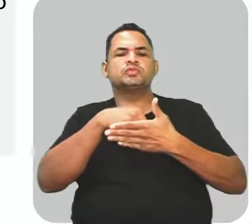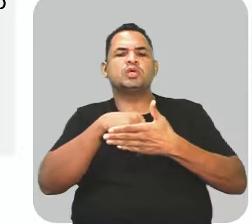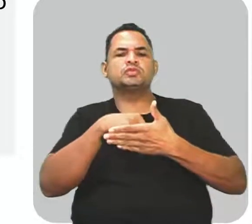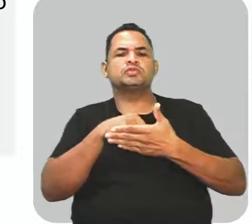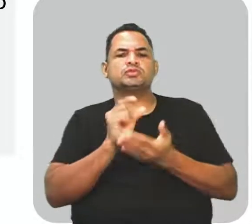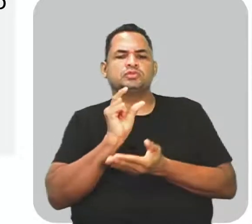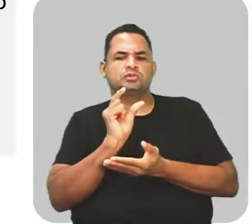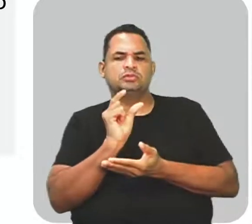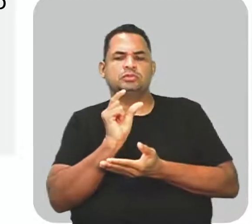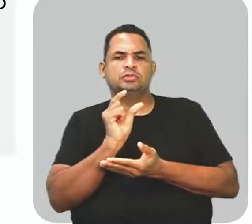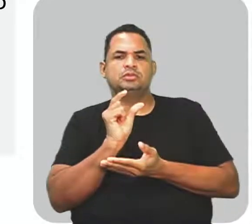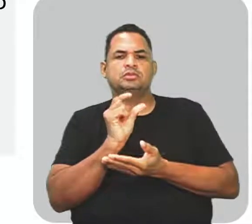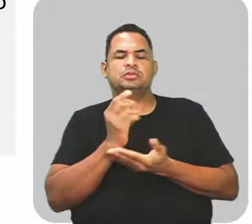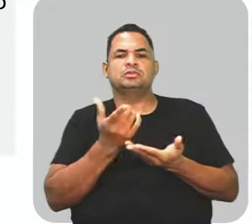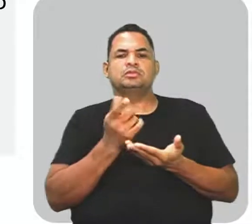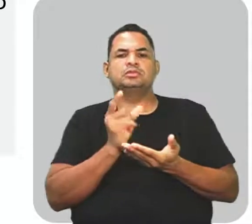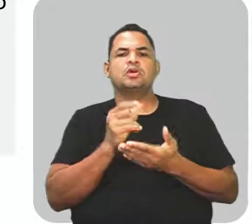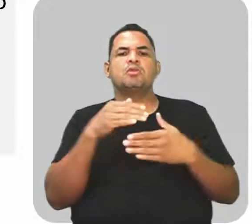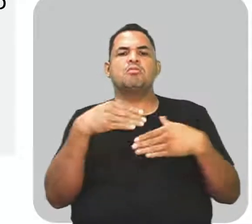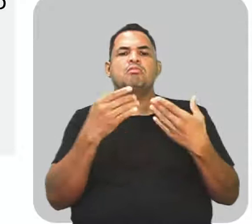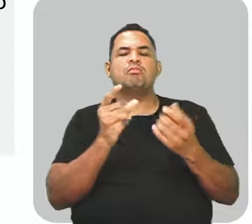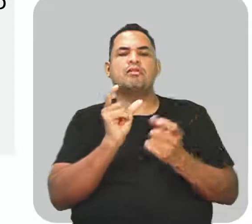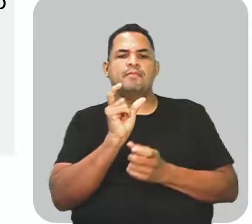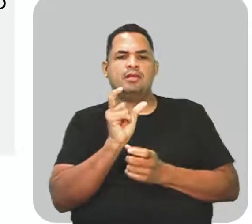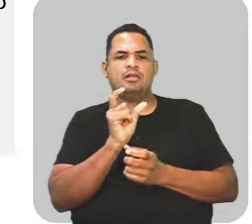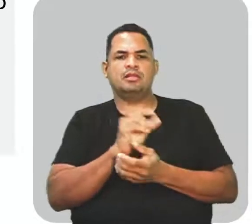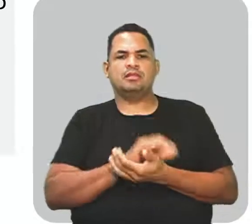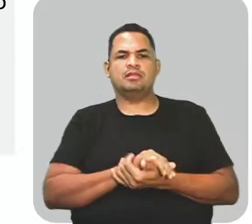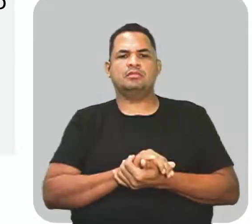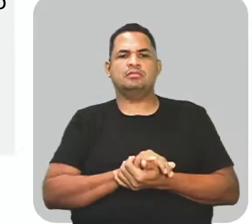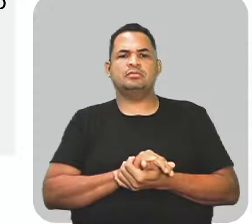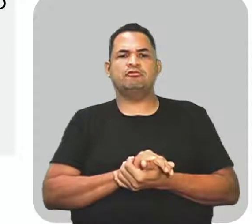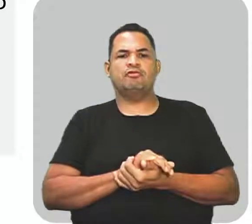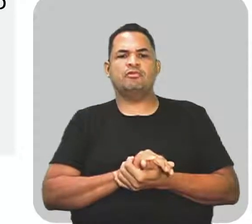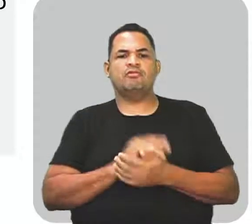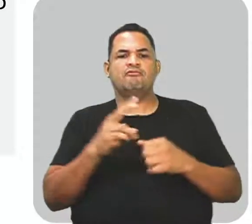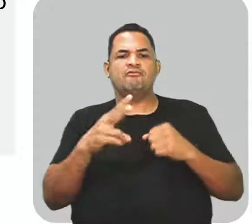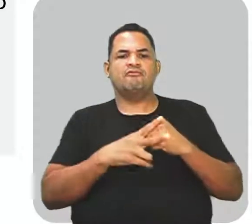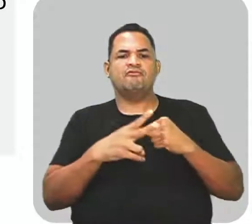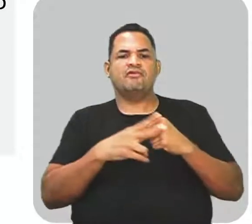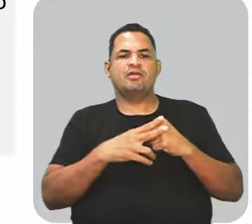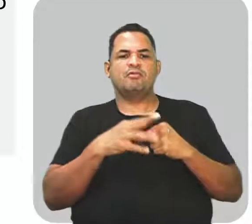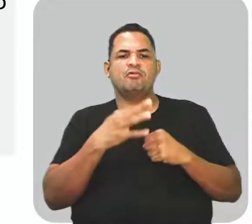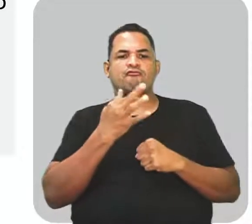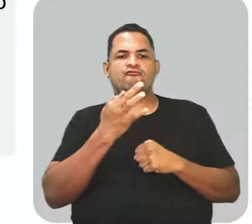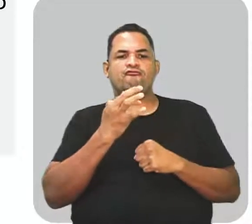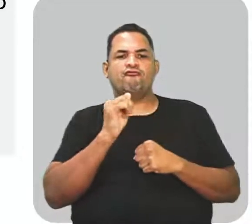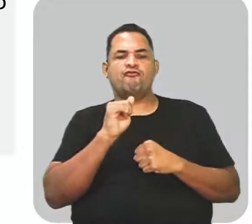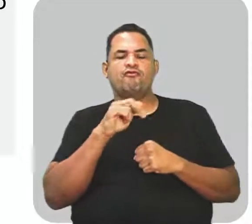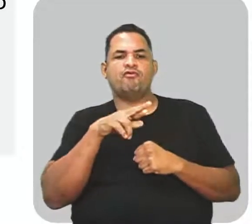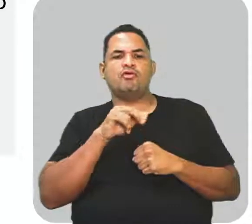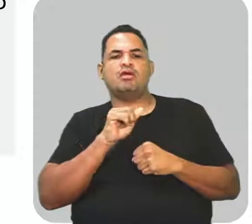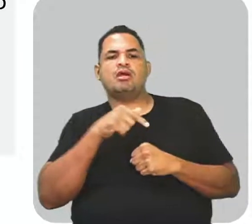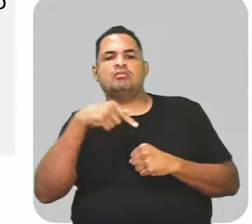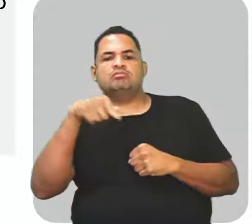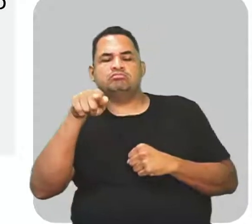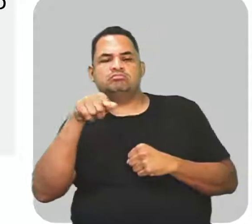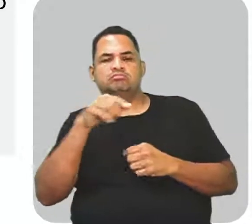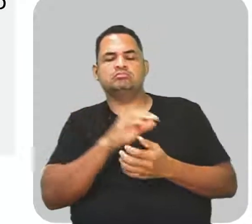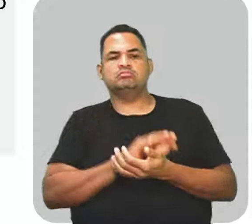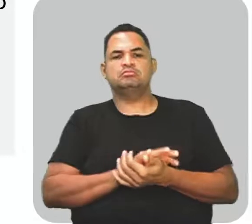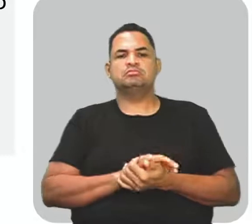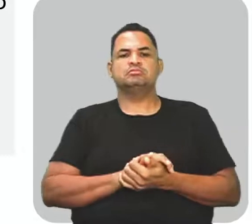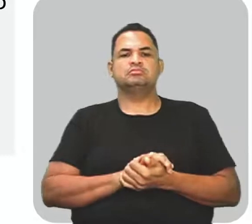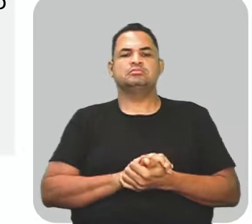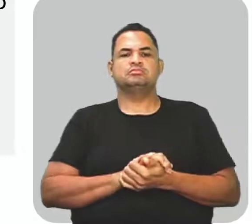omissão? O termo, ou seja, o verbo foram. Olha só. Os adultos foram para o trabalho. As crianças para a escola.